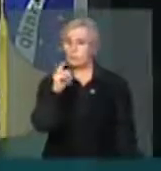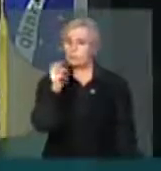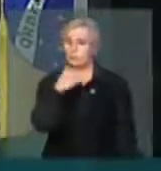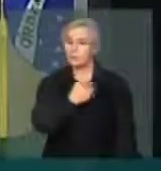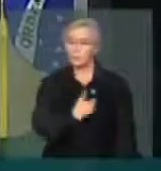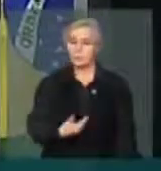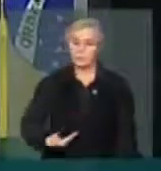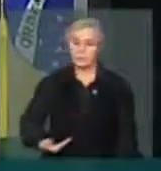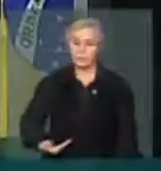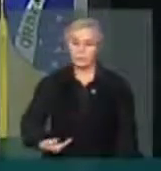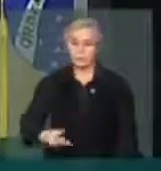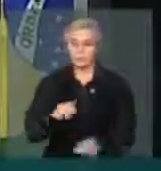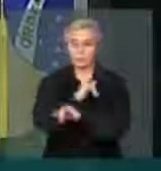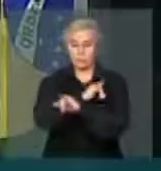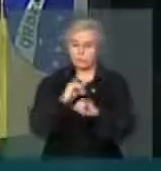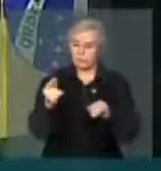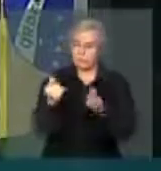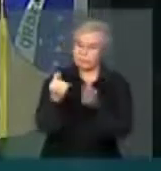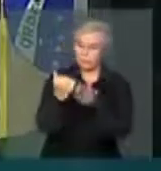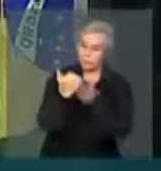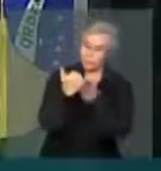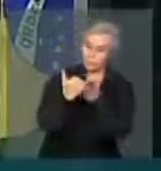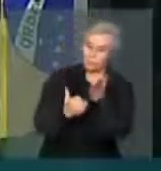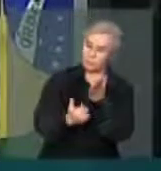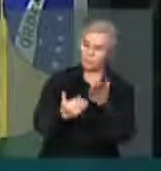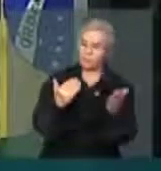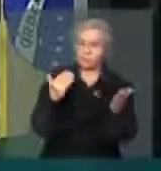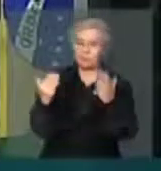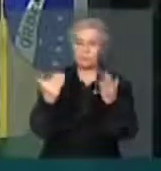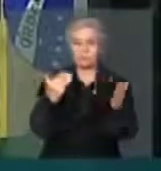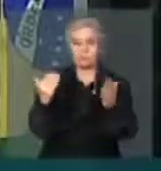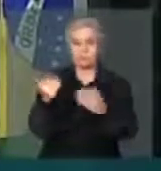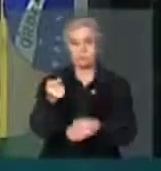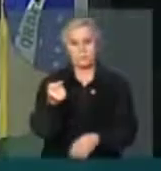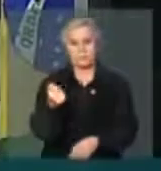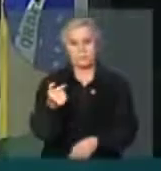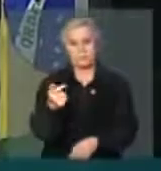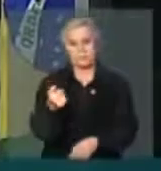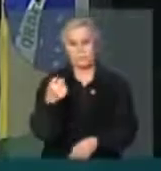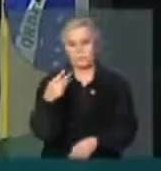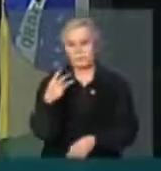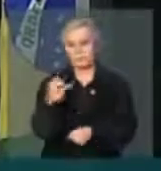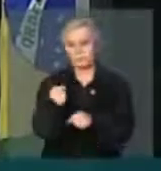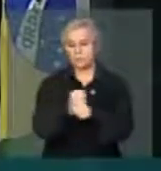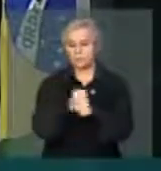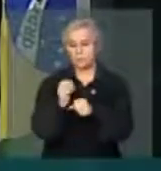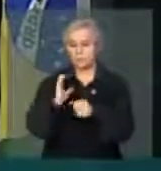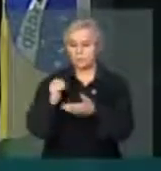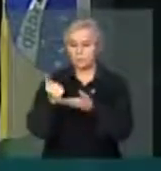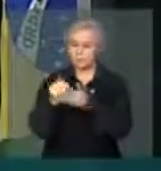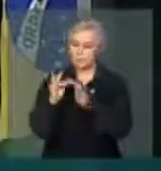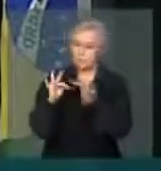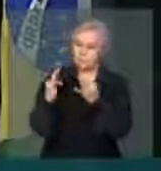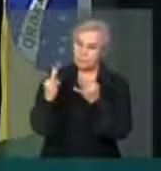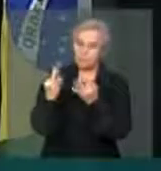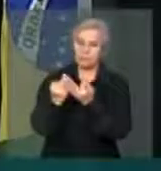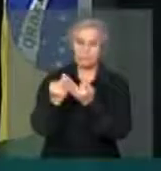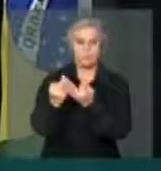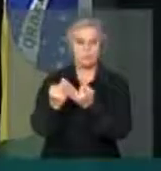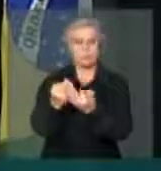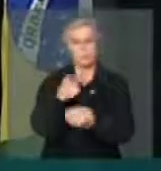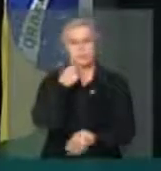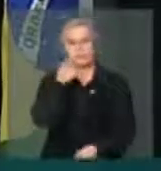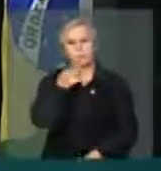governo anunciando cortes referentes equivalentes a quase três anos de Bolsa Família. Eu